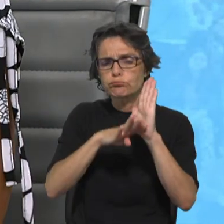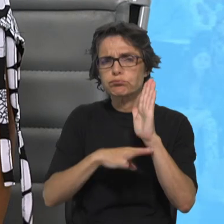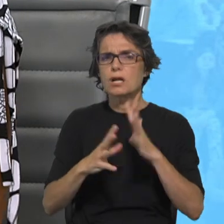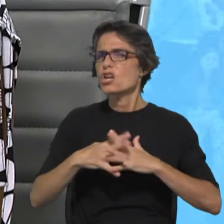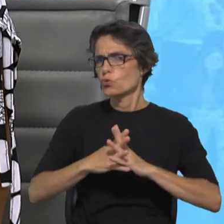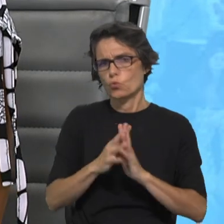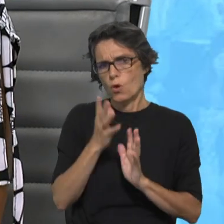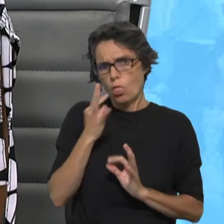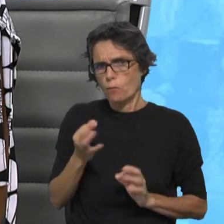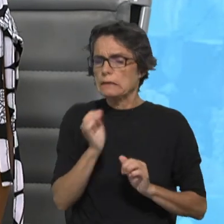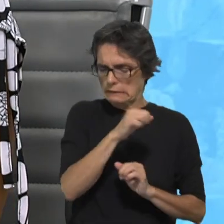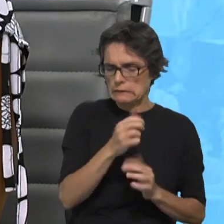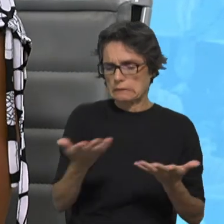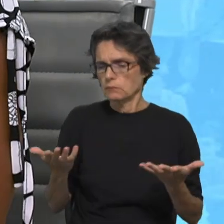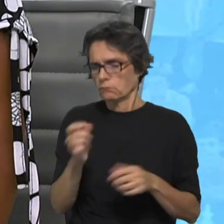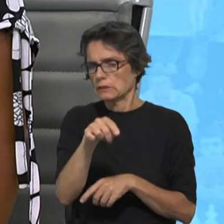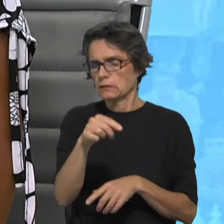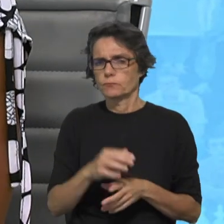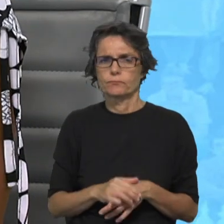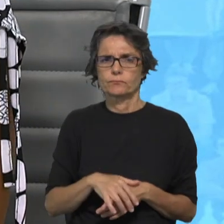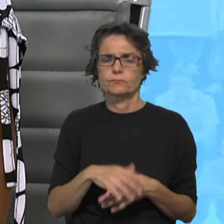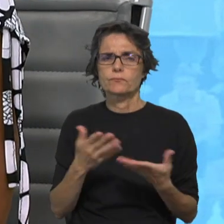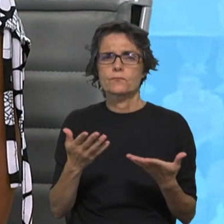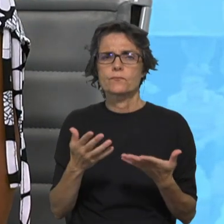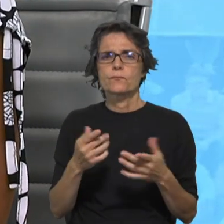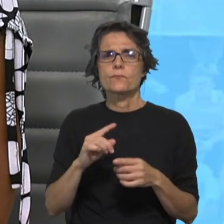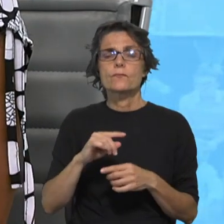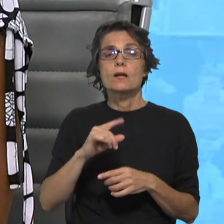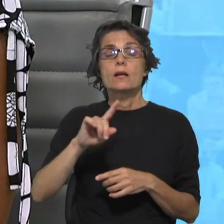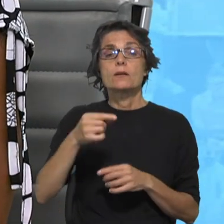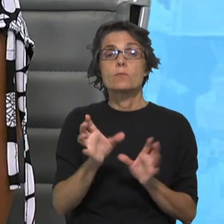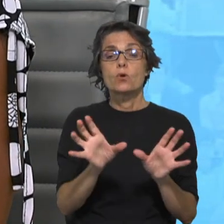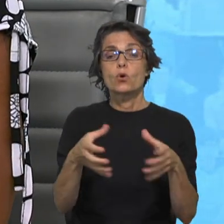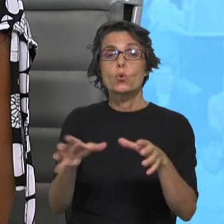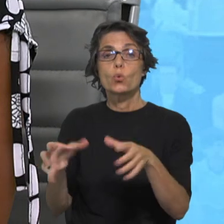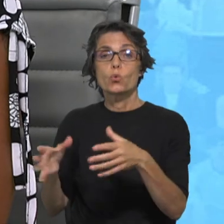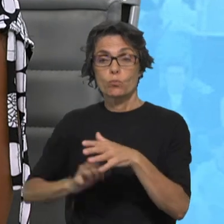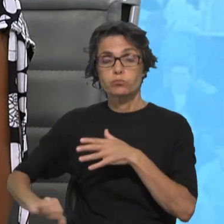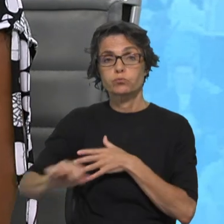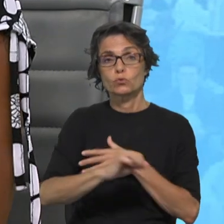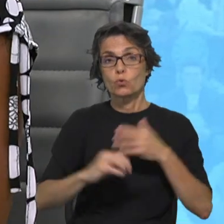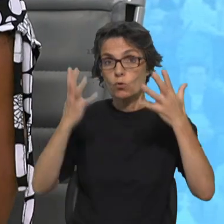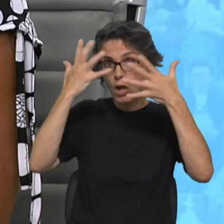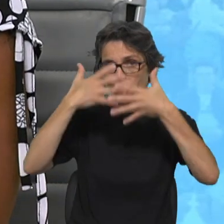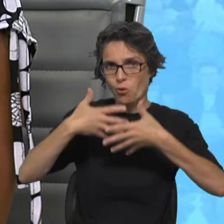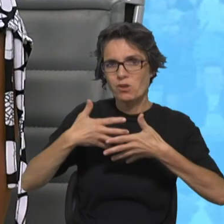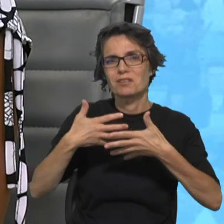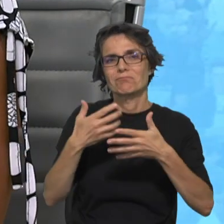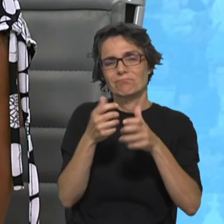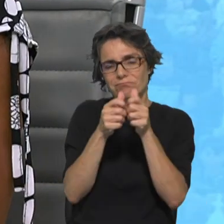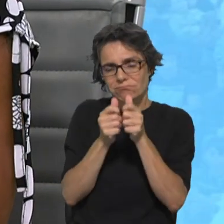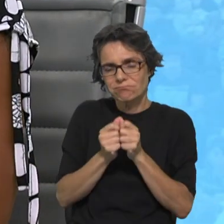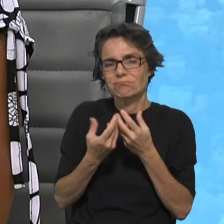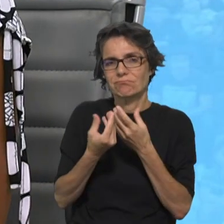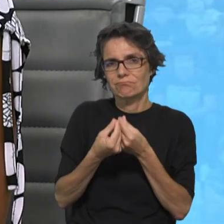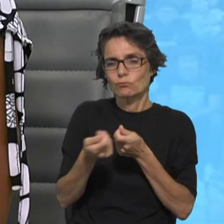habitual da peregrinação... peregrinação... Aniversária. Teremos os nossos grupos a animar a Vigília da Noite, secretariados de Iossos Santos